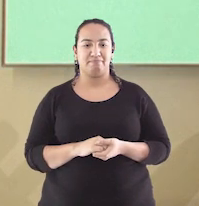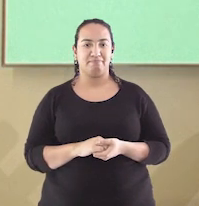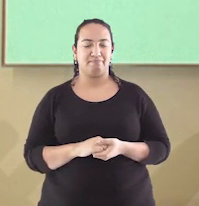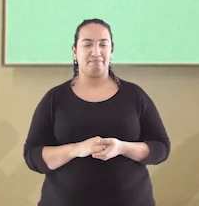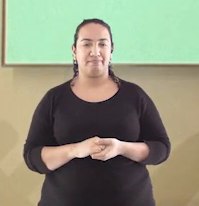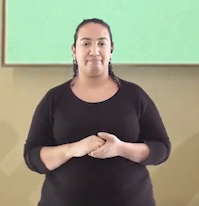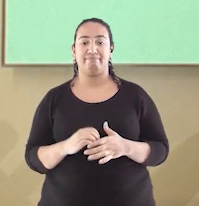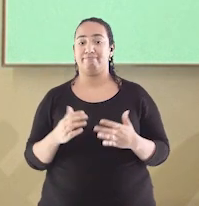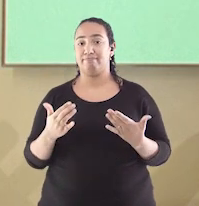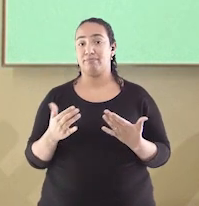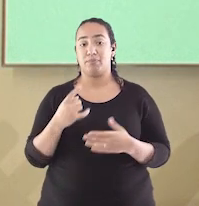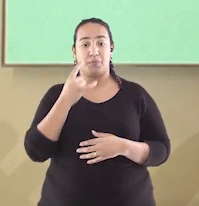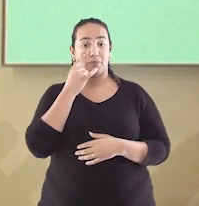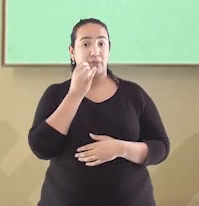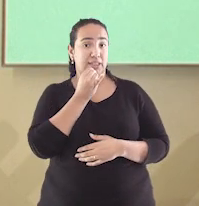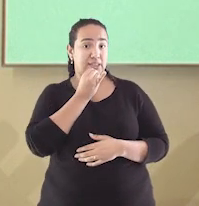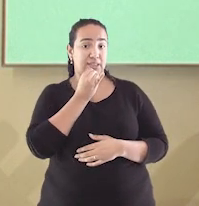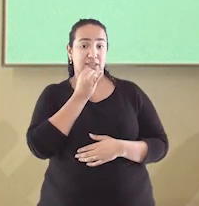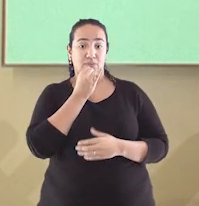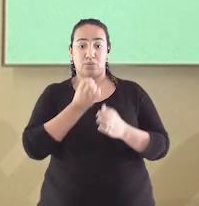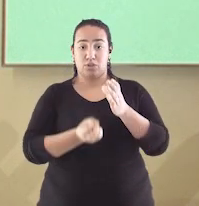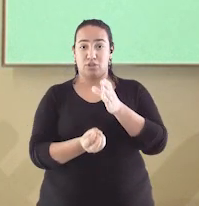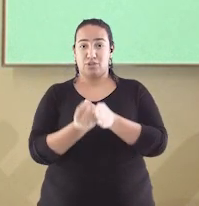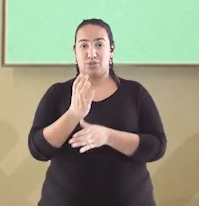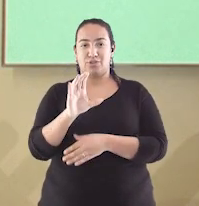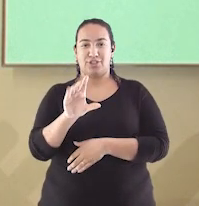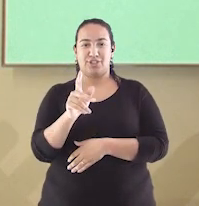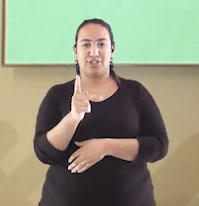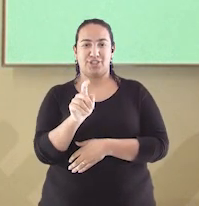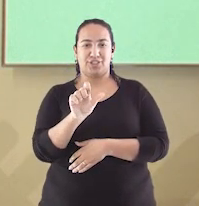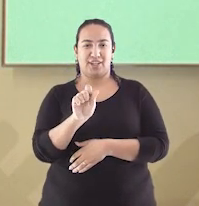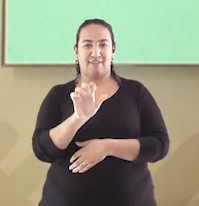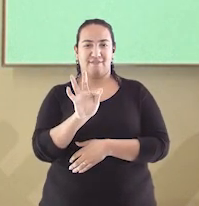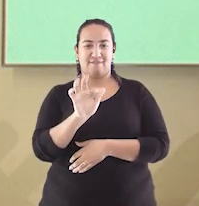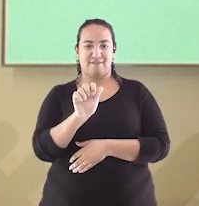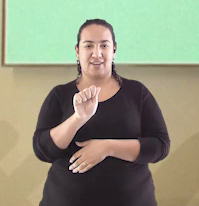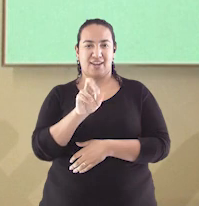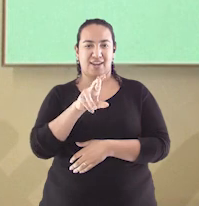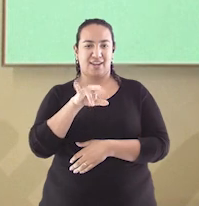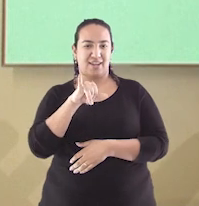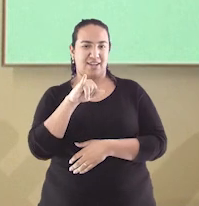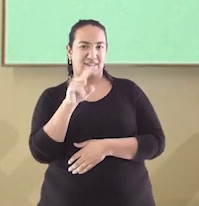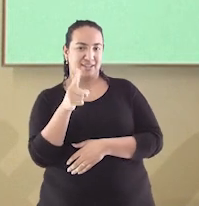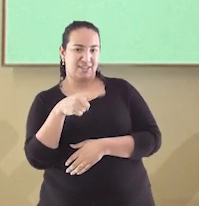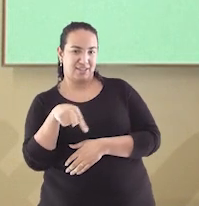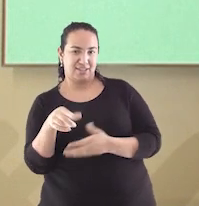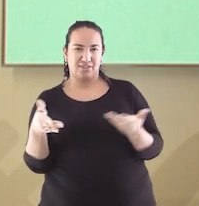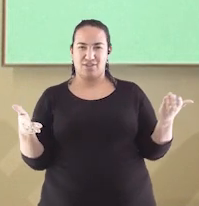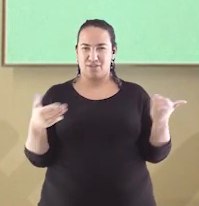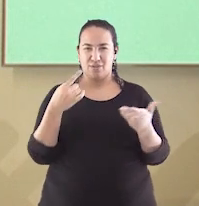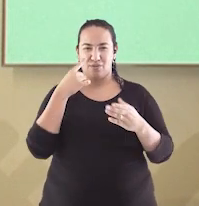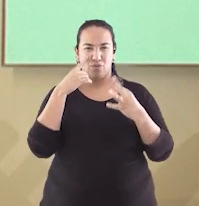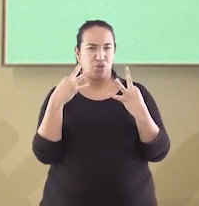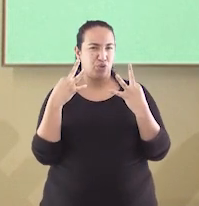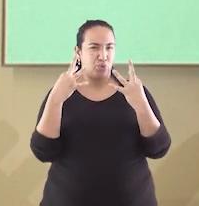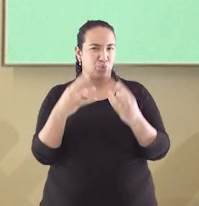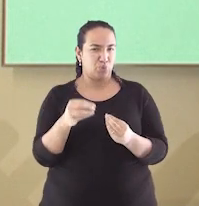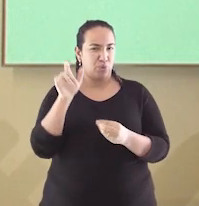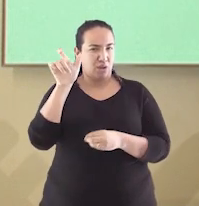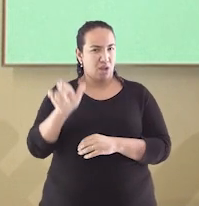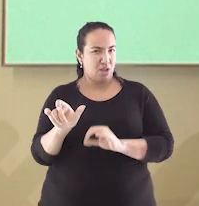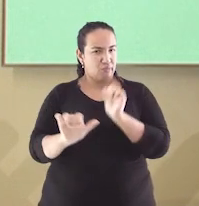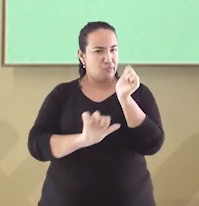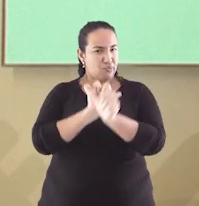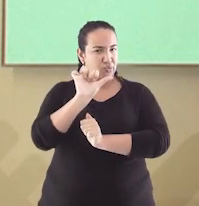Um exemplo foi a construção de um chafariz no campo de Santana. Vamos dar uma olhadinha em tudo que Dom João fez